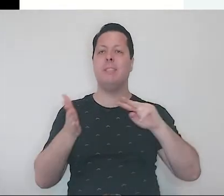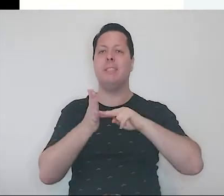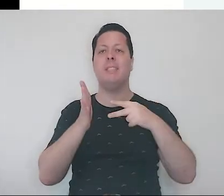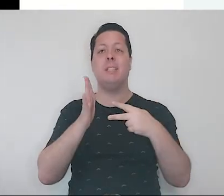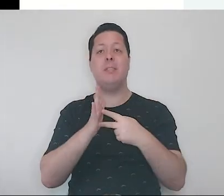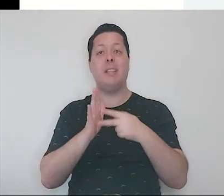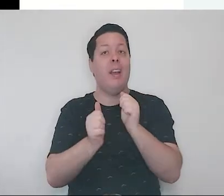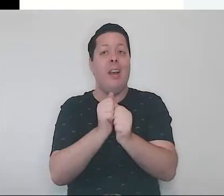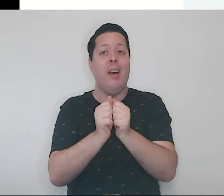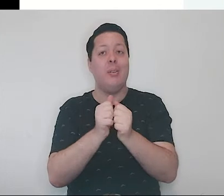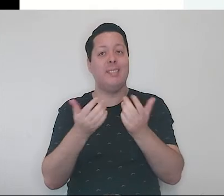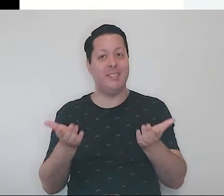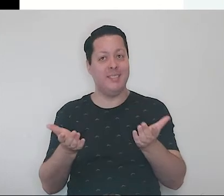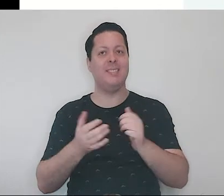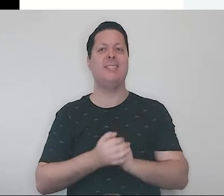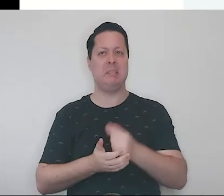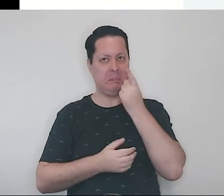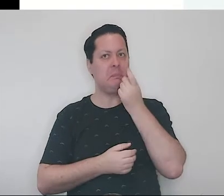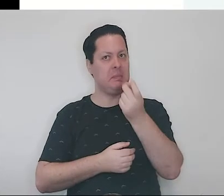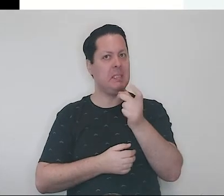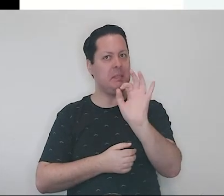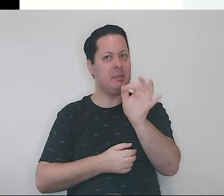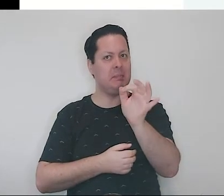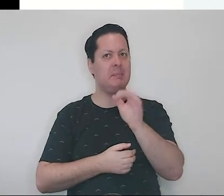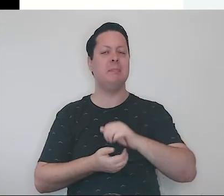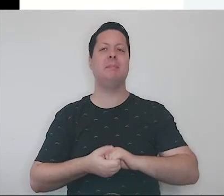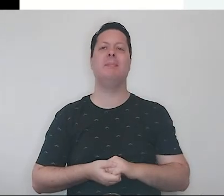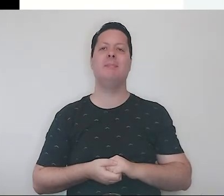arroz. Que coisa interessante, não é mesmo?